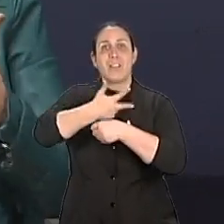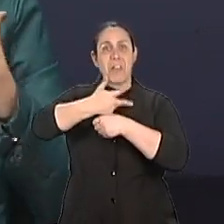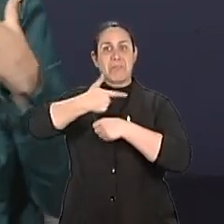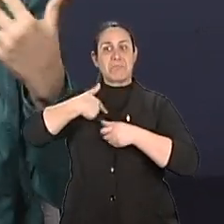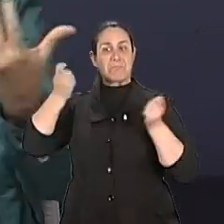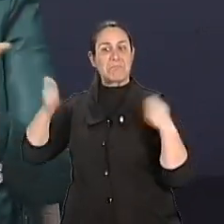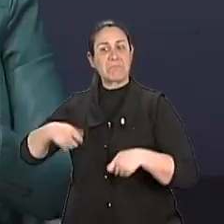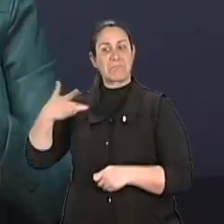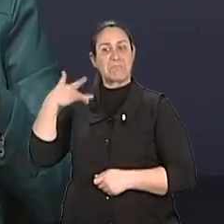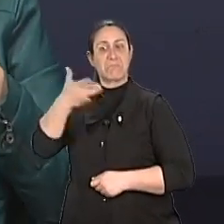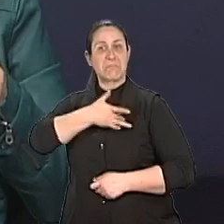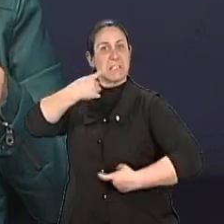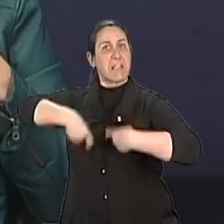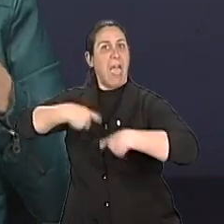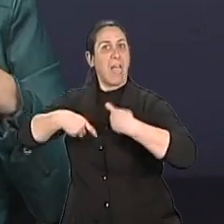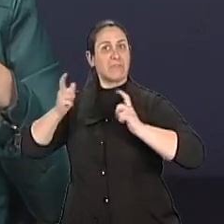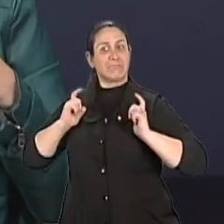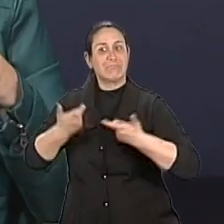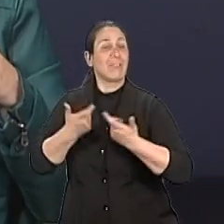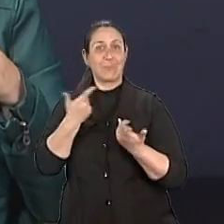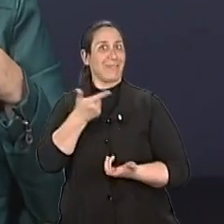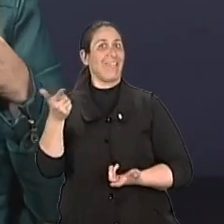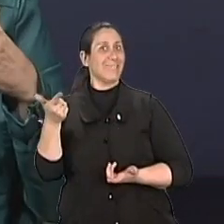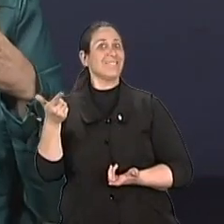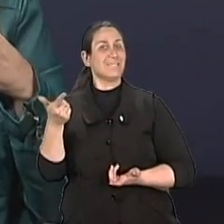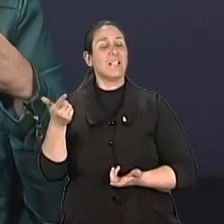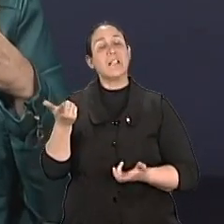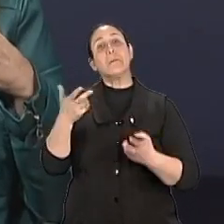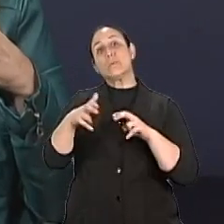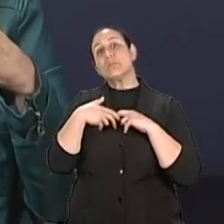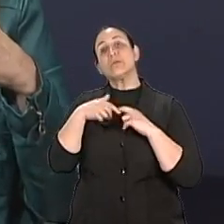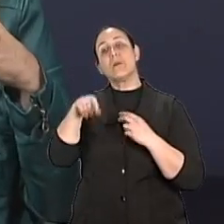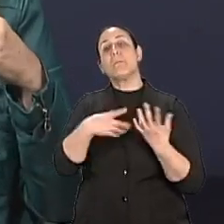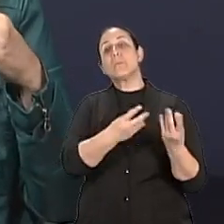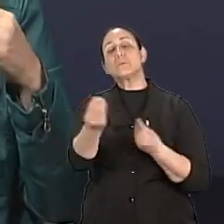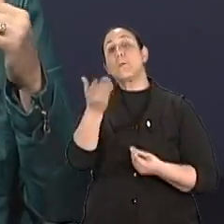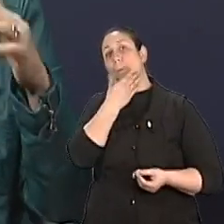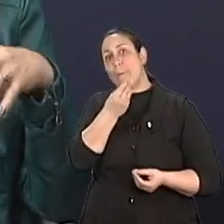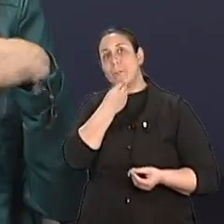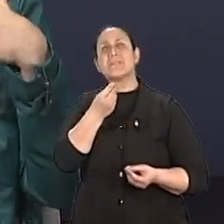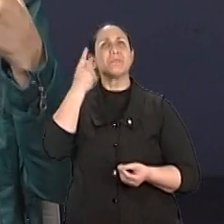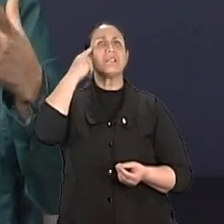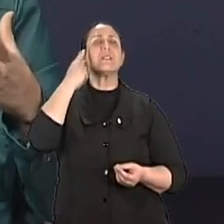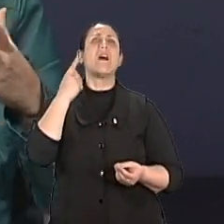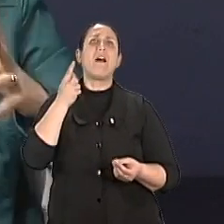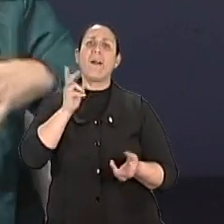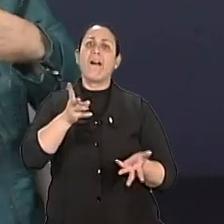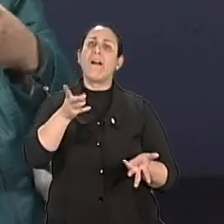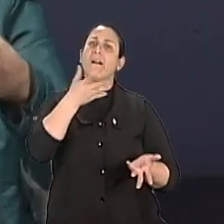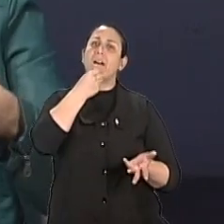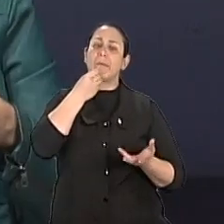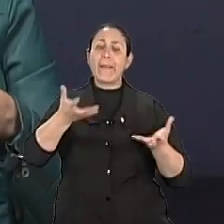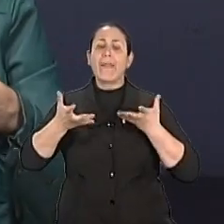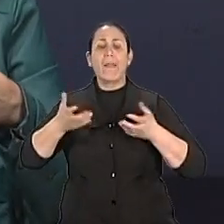contexto, um arranjo conjugal. Então, o que que acontece? Os homens, eles ficam aptos, novamente, a